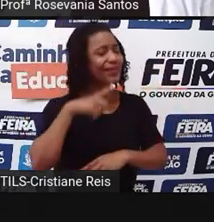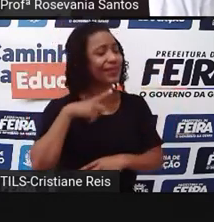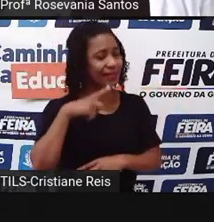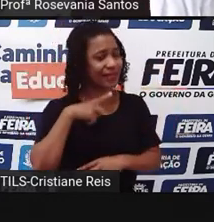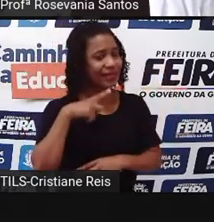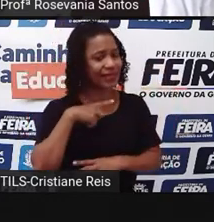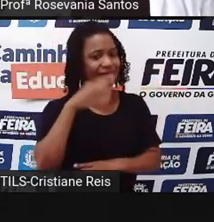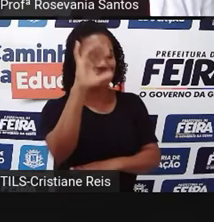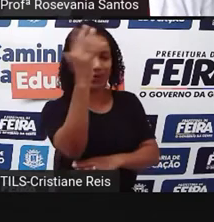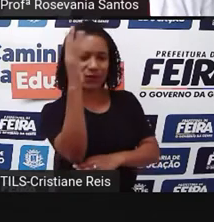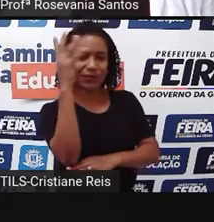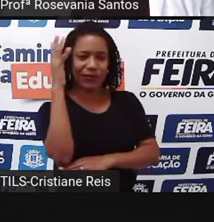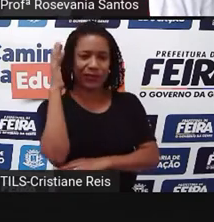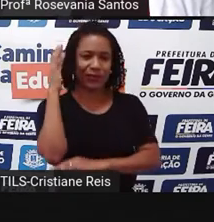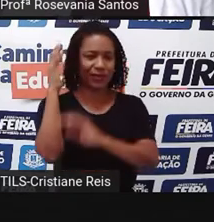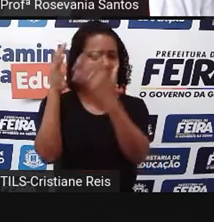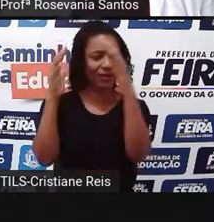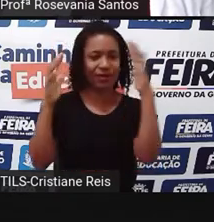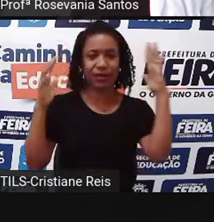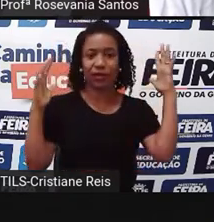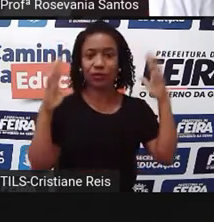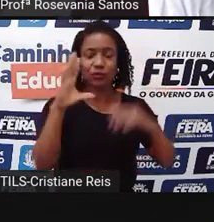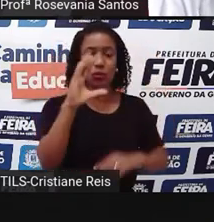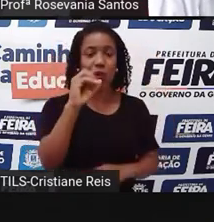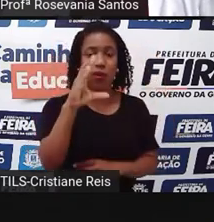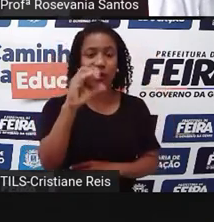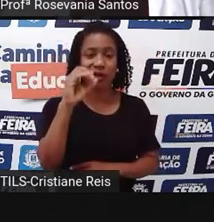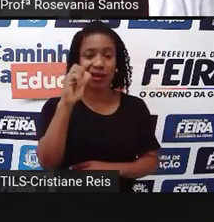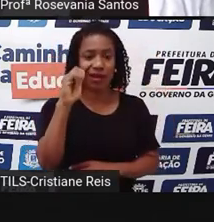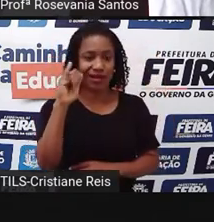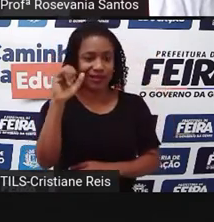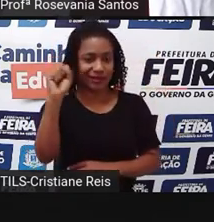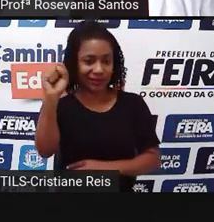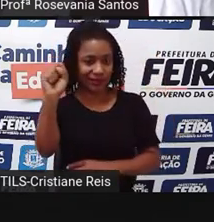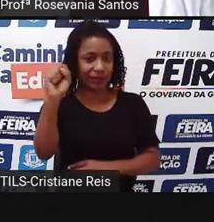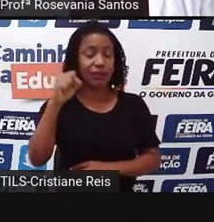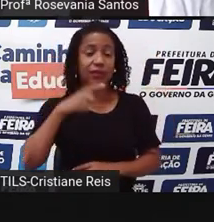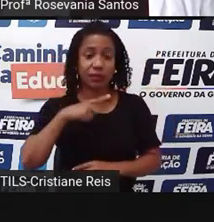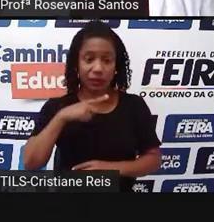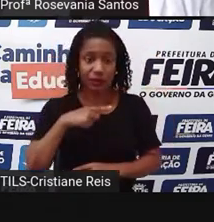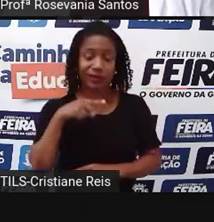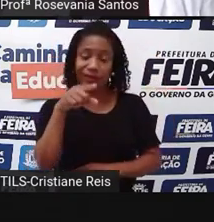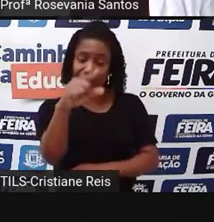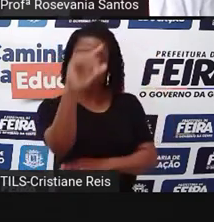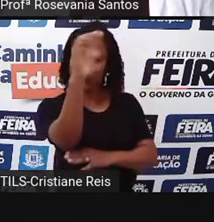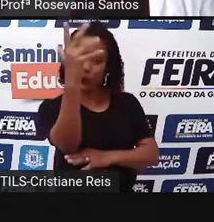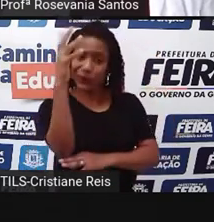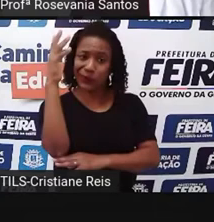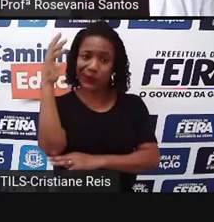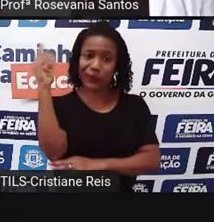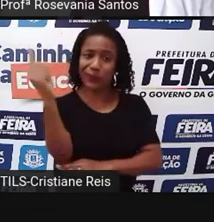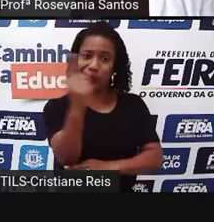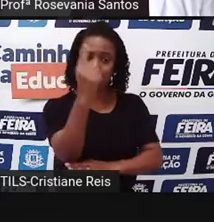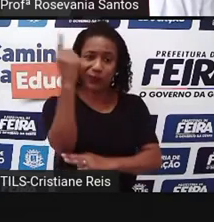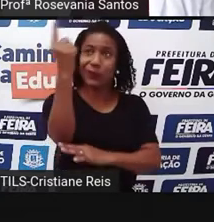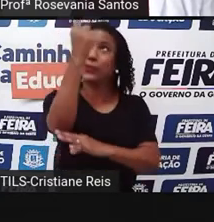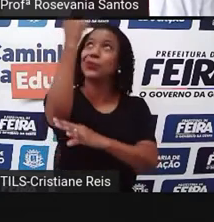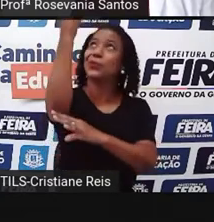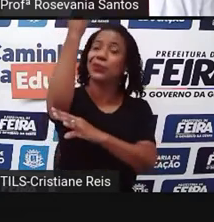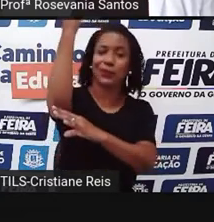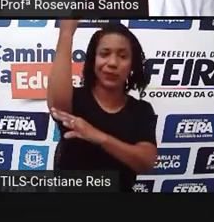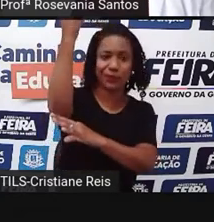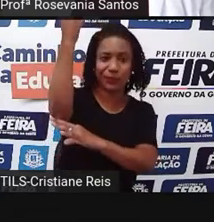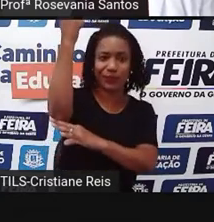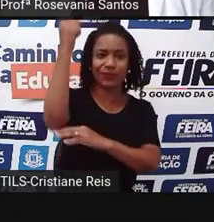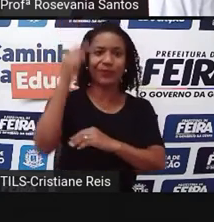que é a famosa mata dos cocais, das palmeiras. Então, essa mata aqui, ela tem característica, essa área